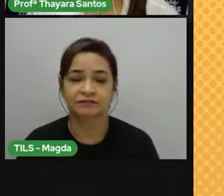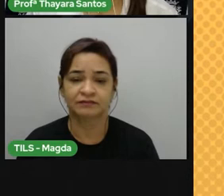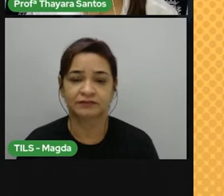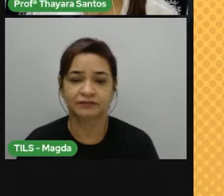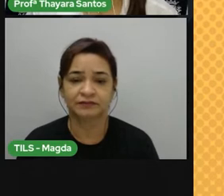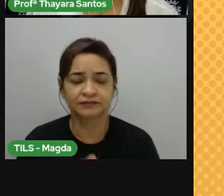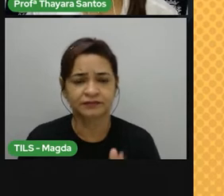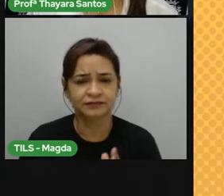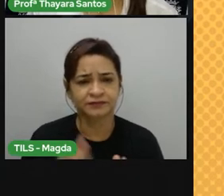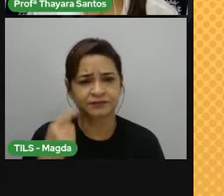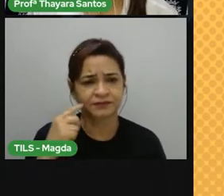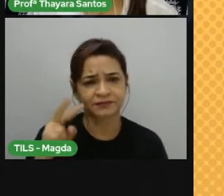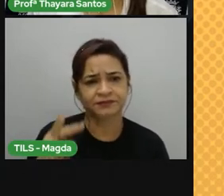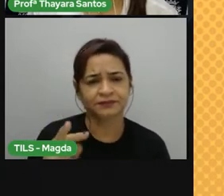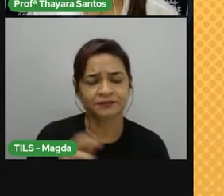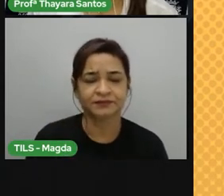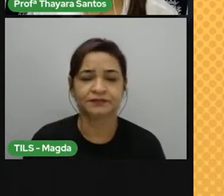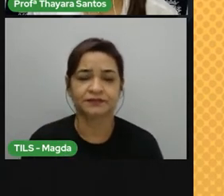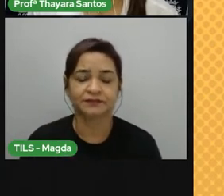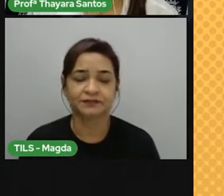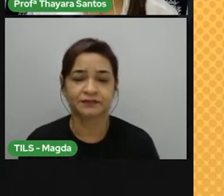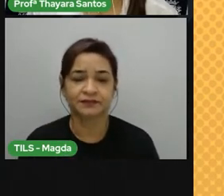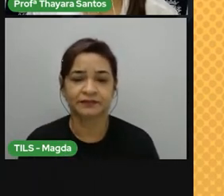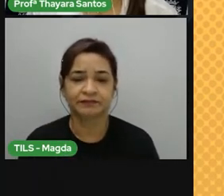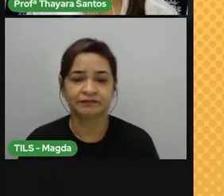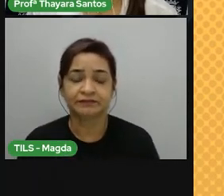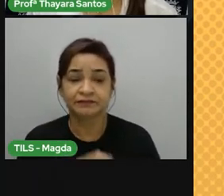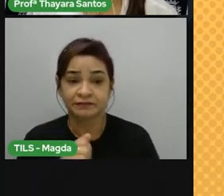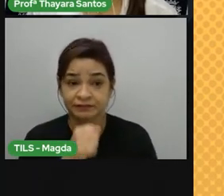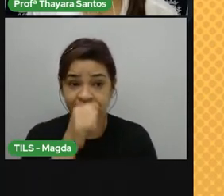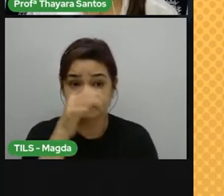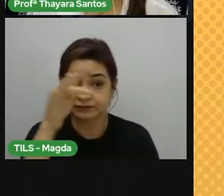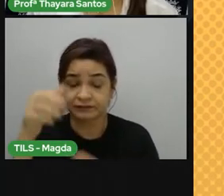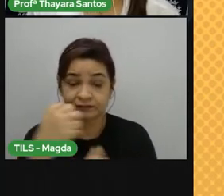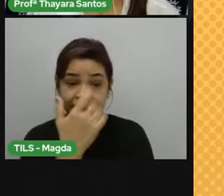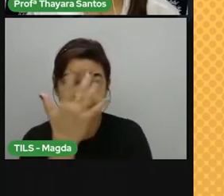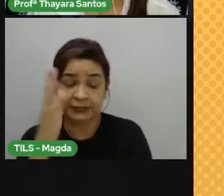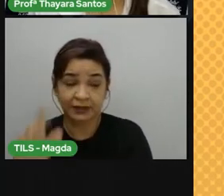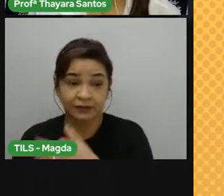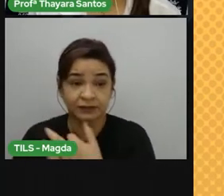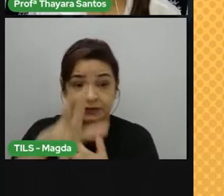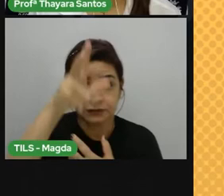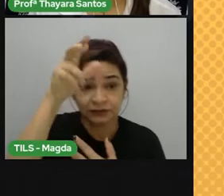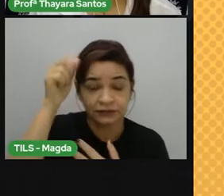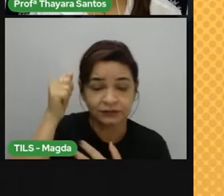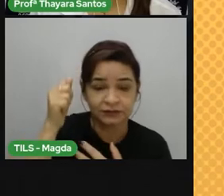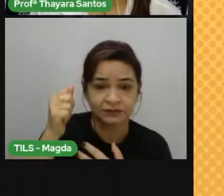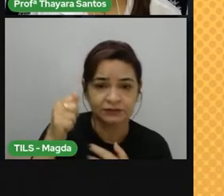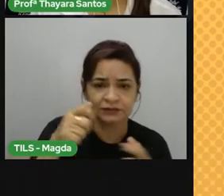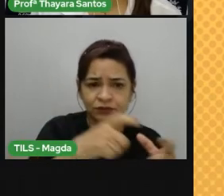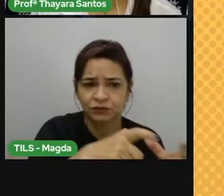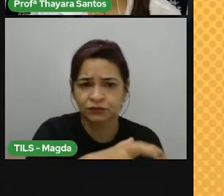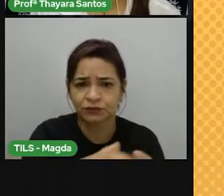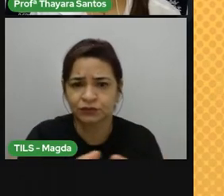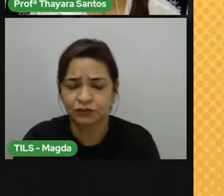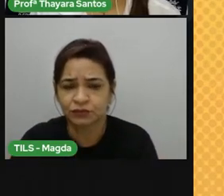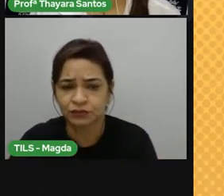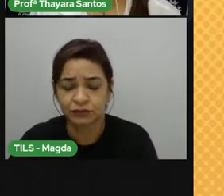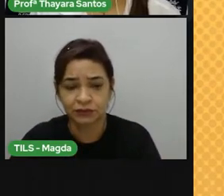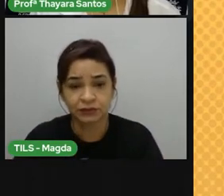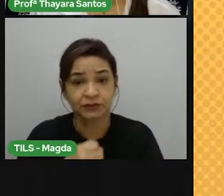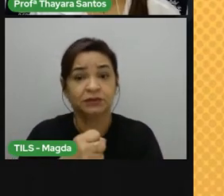1. Clima Equatorial A floresta amazônica, que ocupa a maior parte deste território, contribui